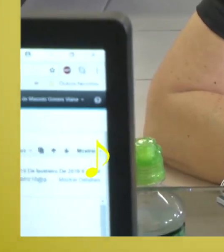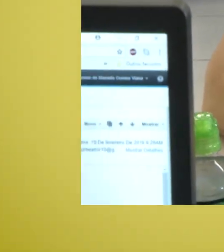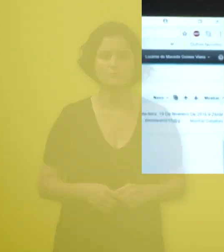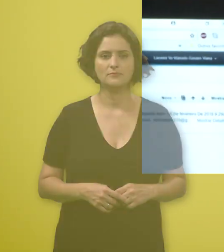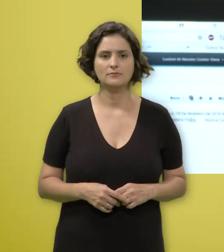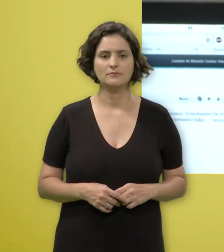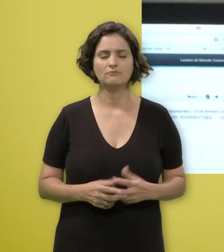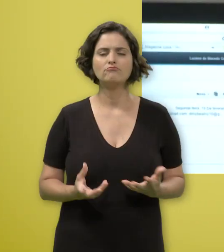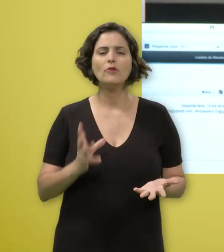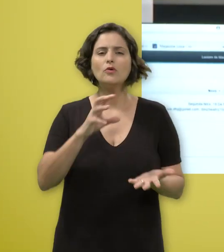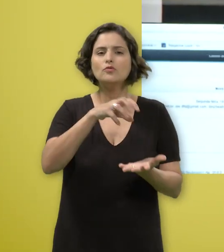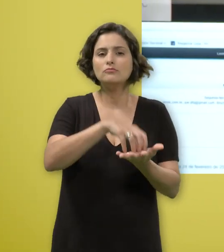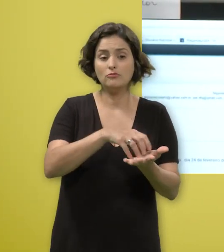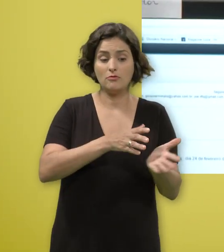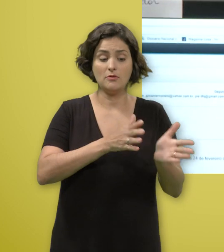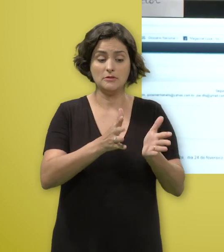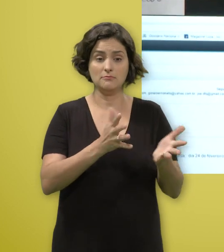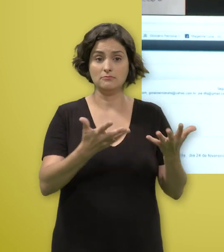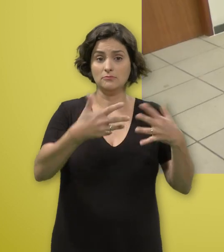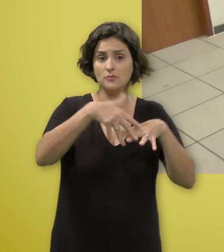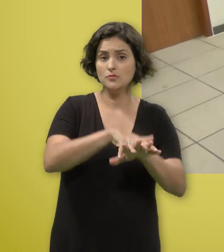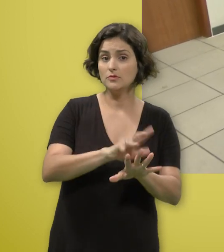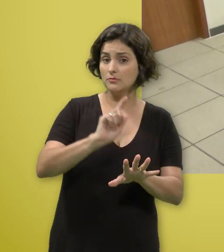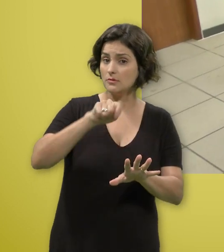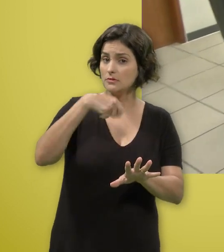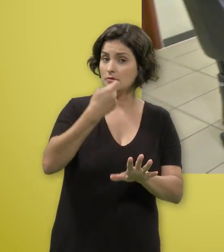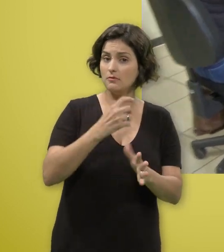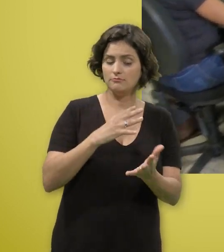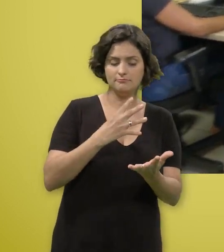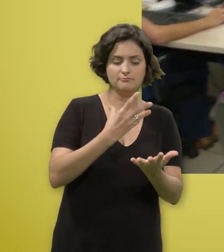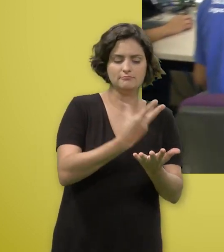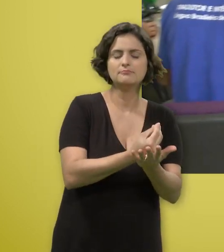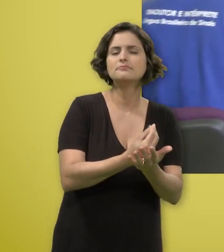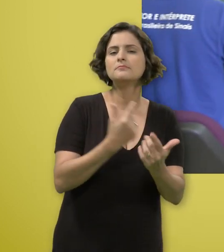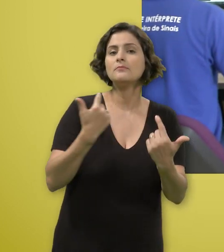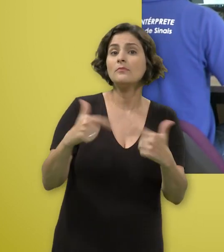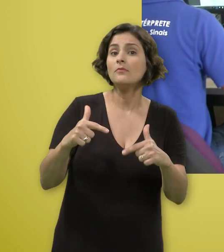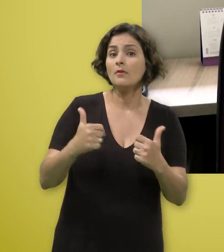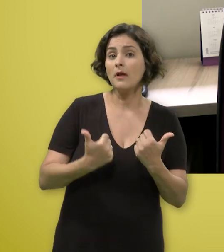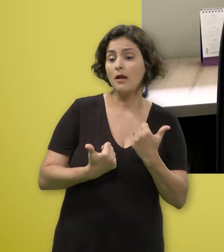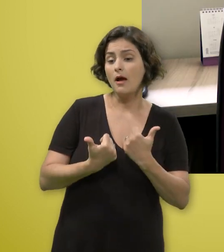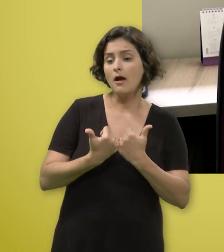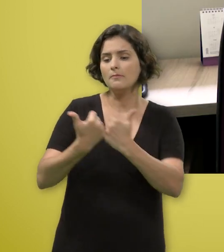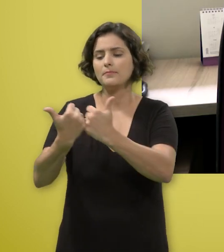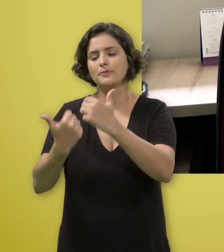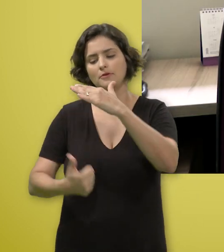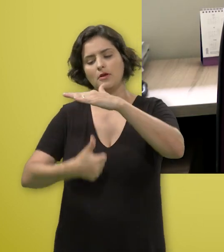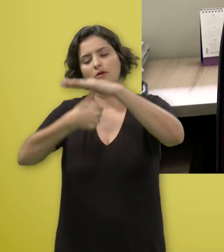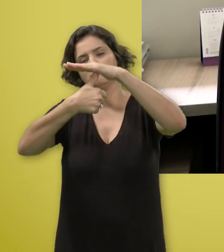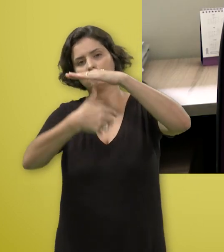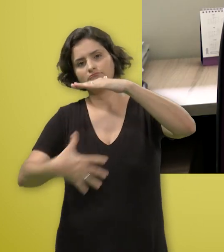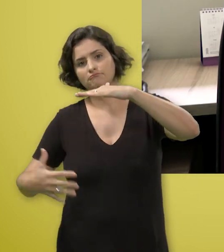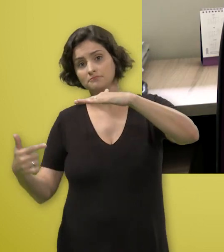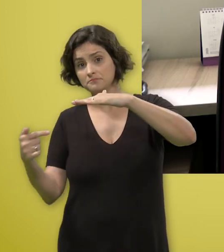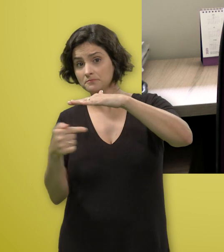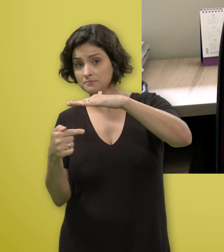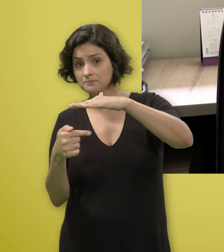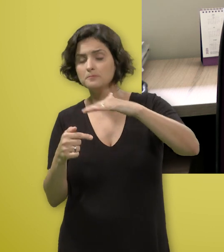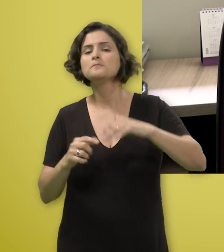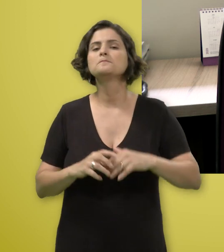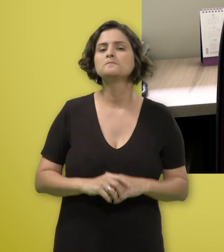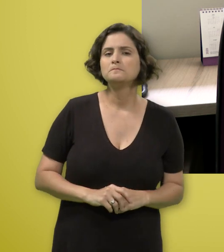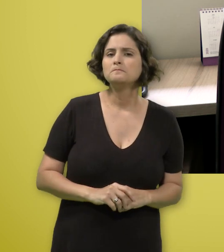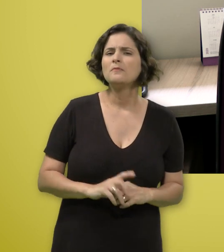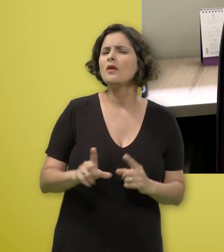O Núcleo de Acessibilidade e Inclusão é um órgão assessor diretamente ligado à reitoria e que ele